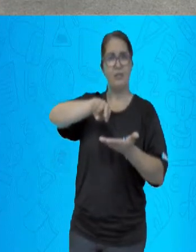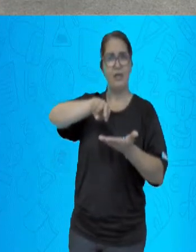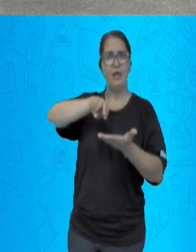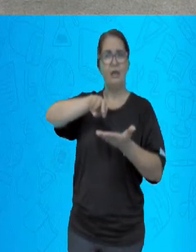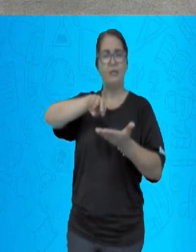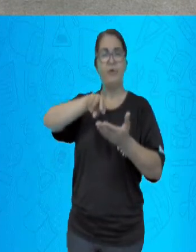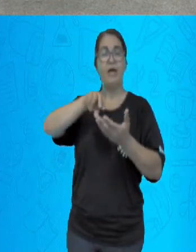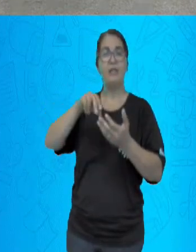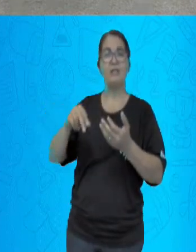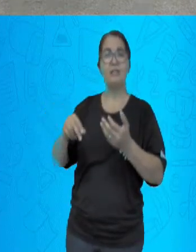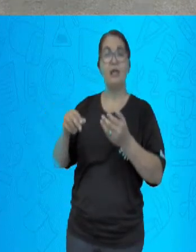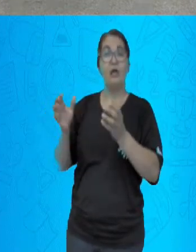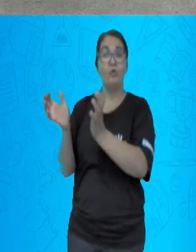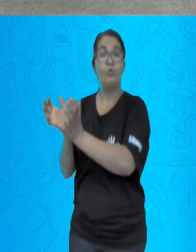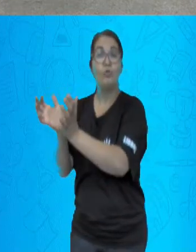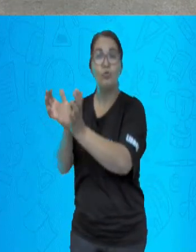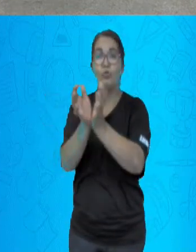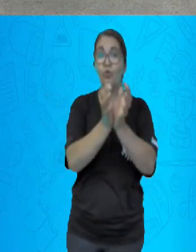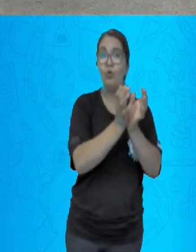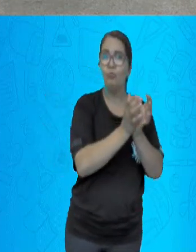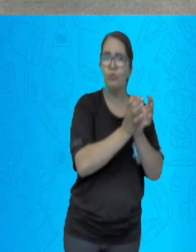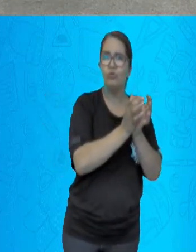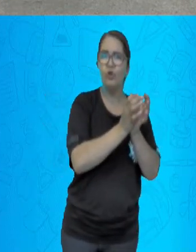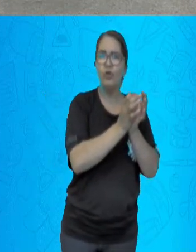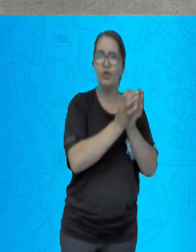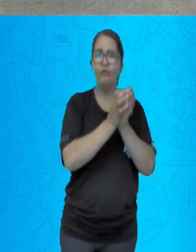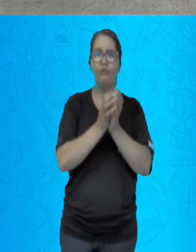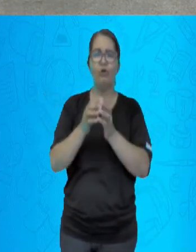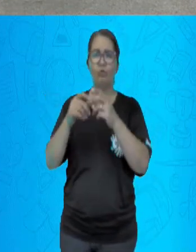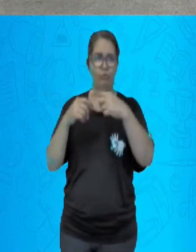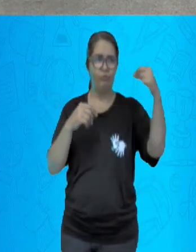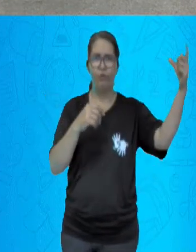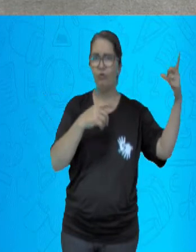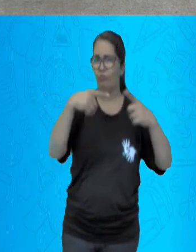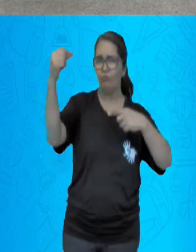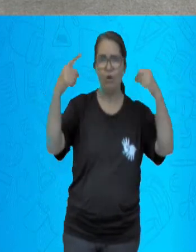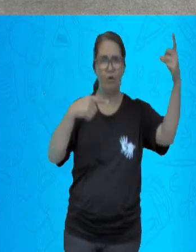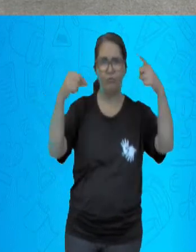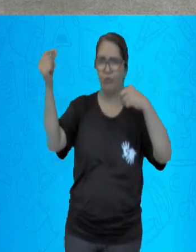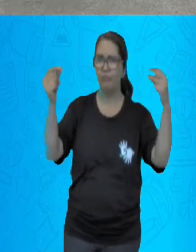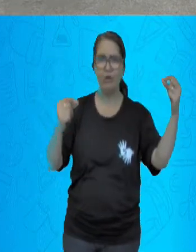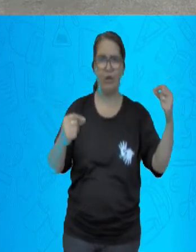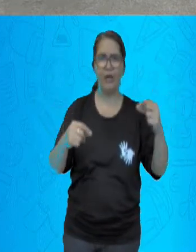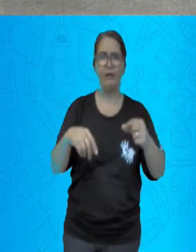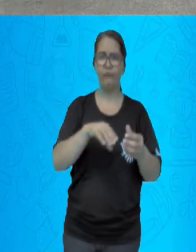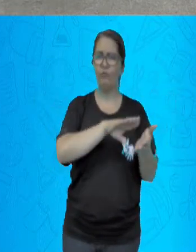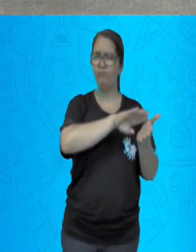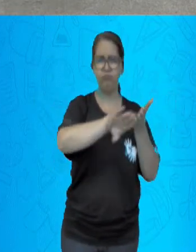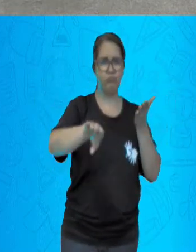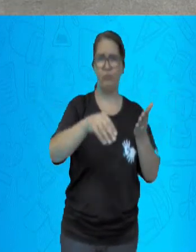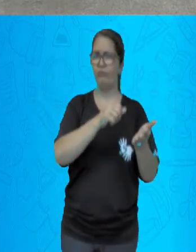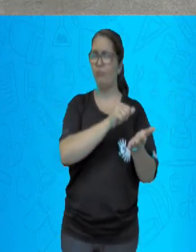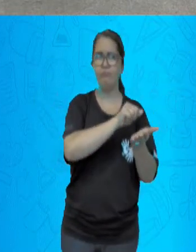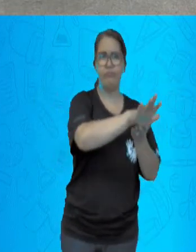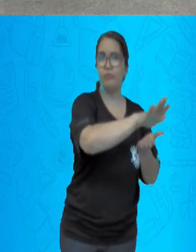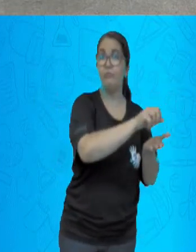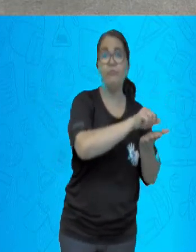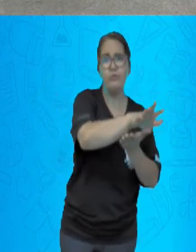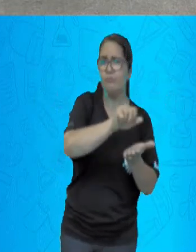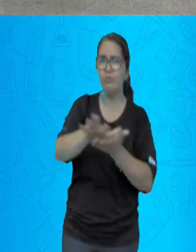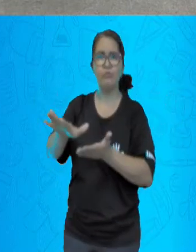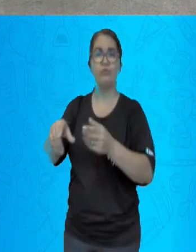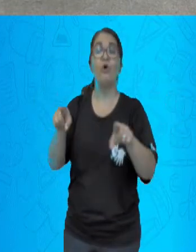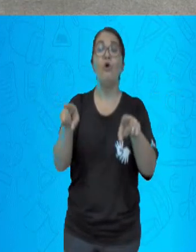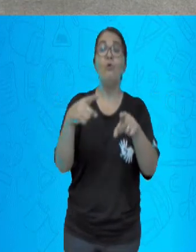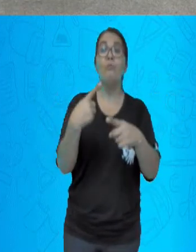os grupos sociais considerados perigosos, com plenos poderes dados ao presidente Rodrigues